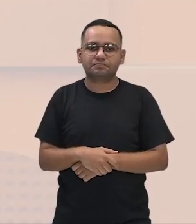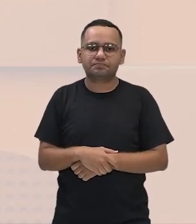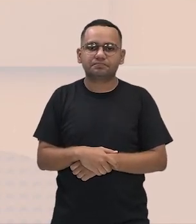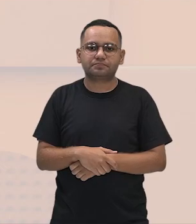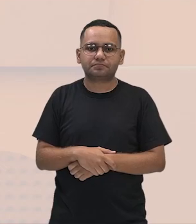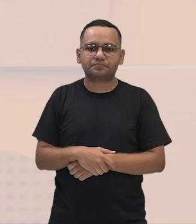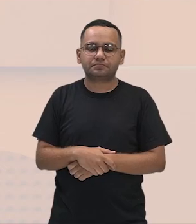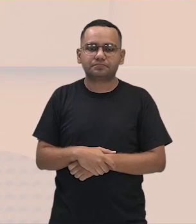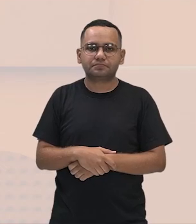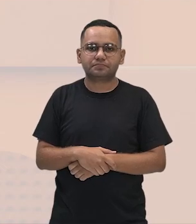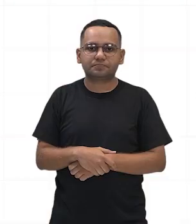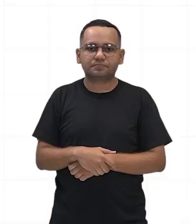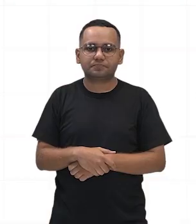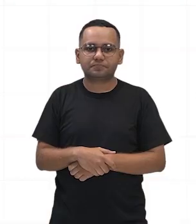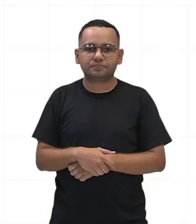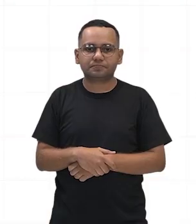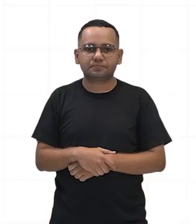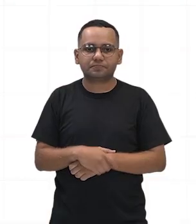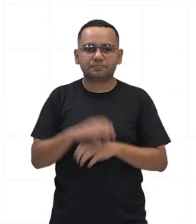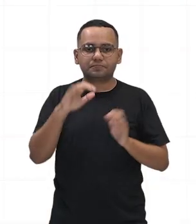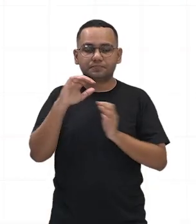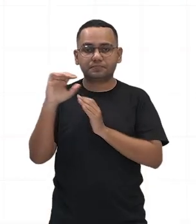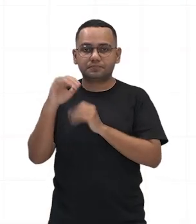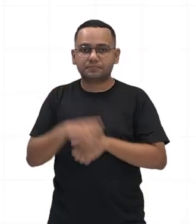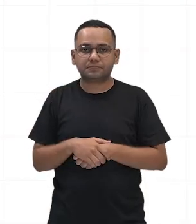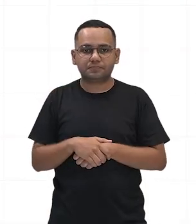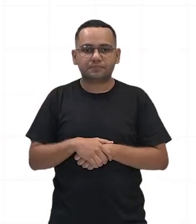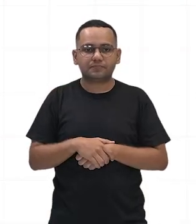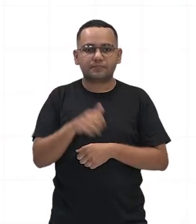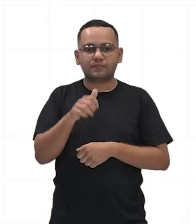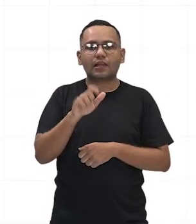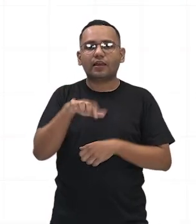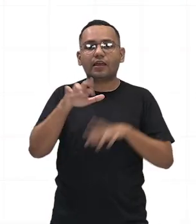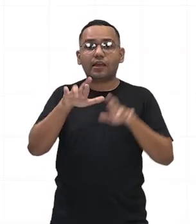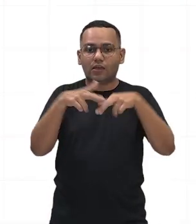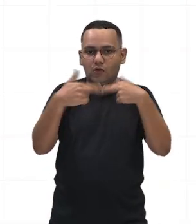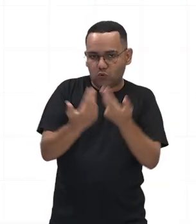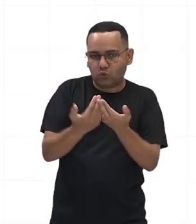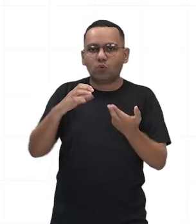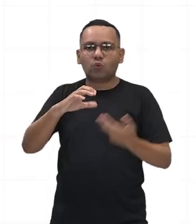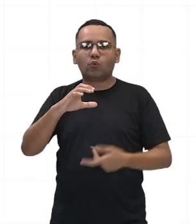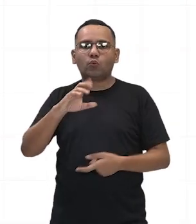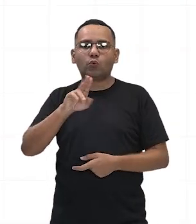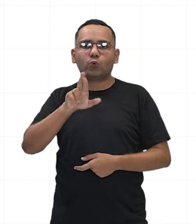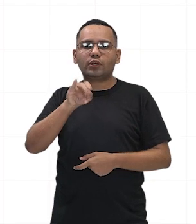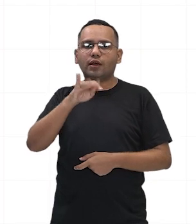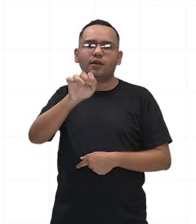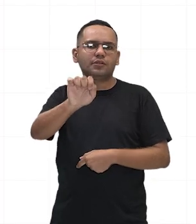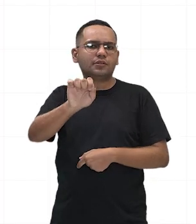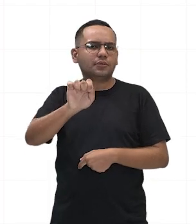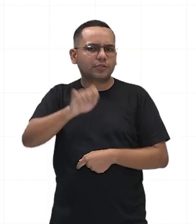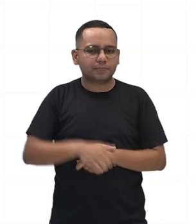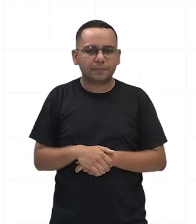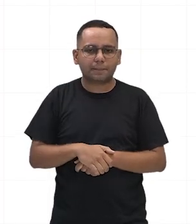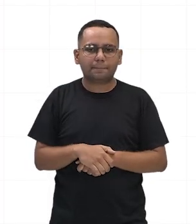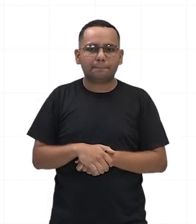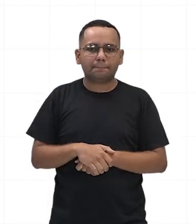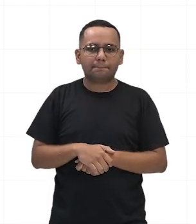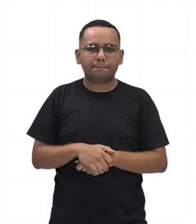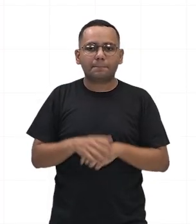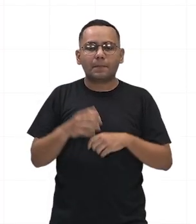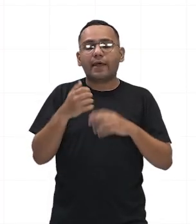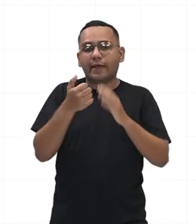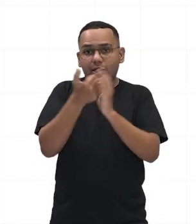instituto, que é a Assembleia Curiata. A Assembleia Curiata cuidava dos assuntos religiosos e